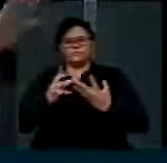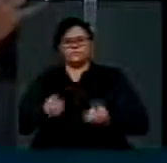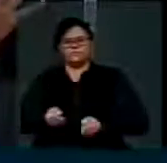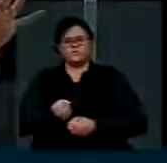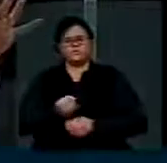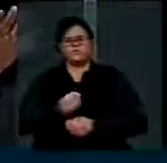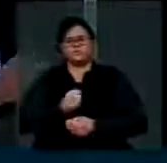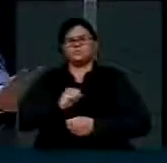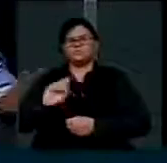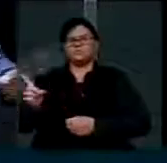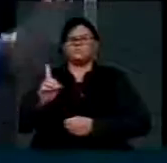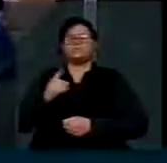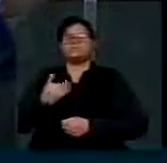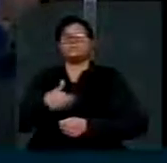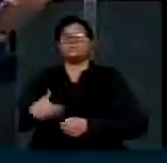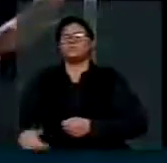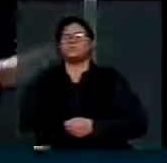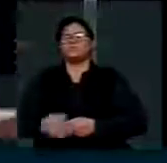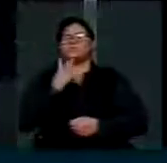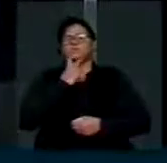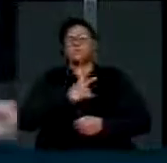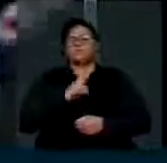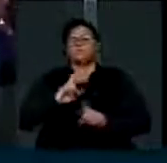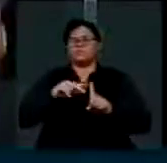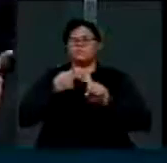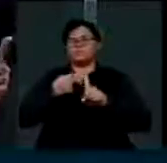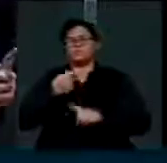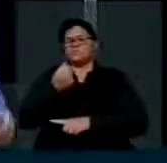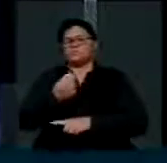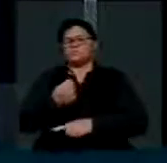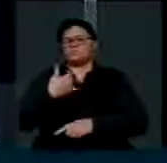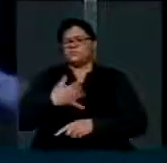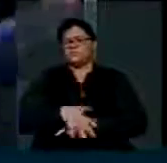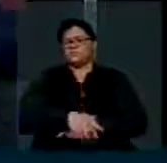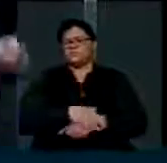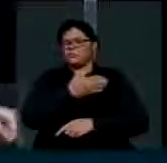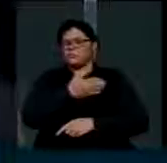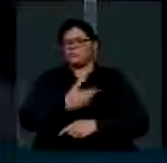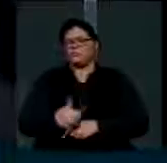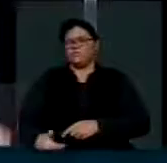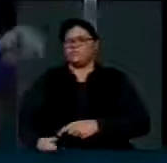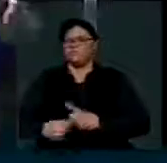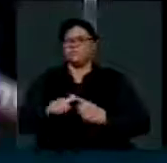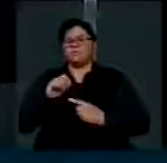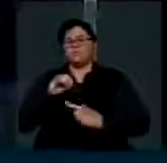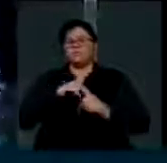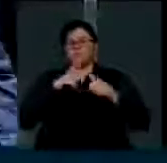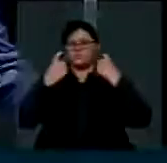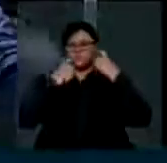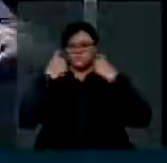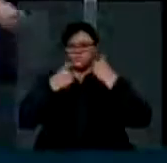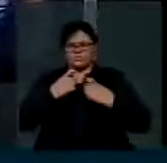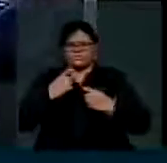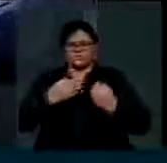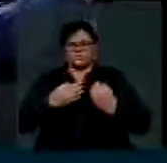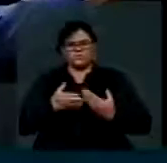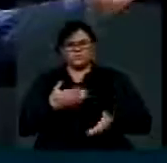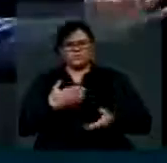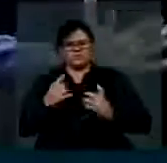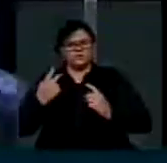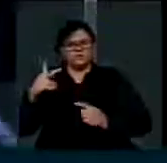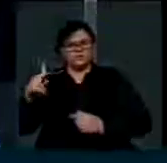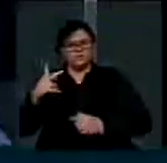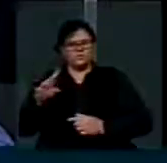o governo dizer que aumenta a despesa para o governo, mesmo porque, se o governo tivesse preocupado com o aumento de despesa, com todo o